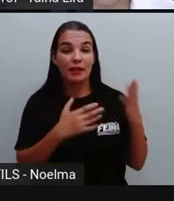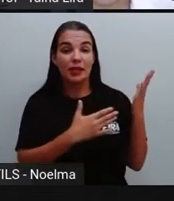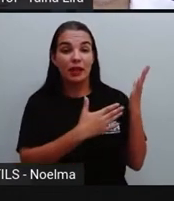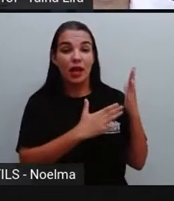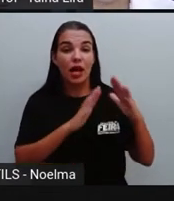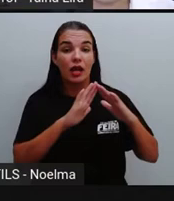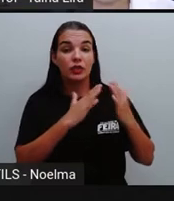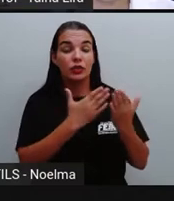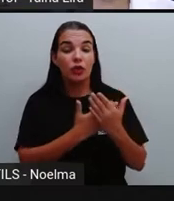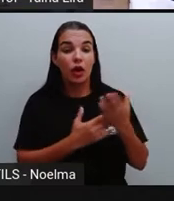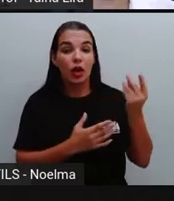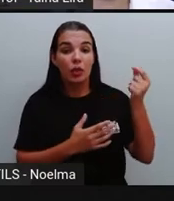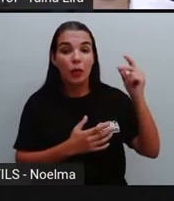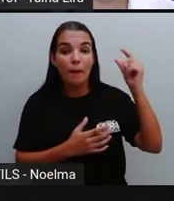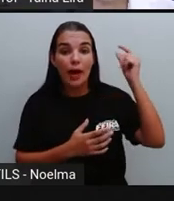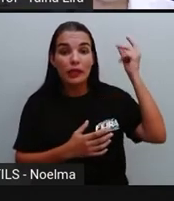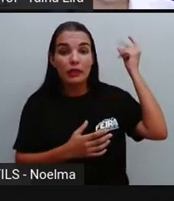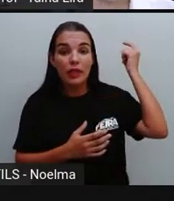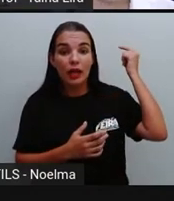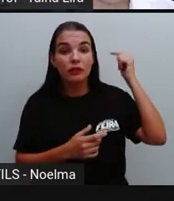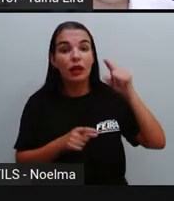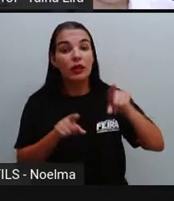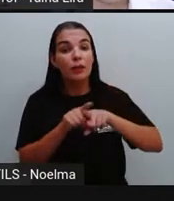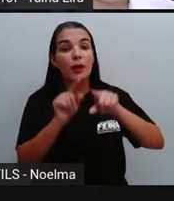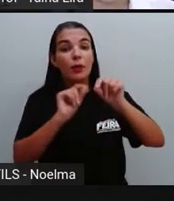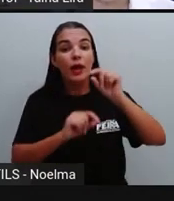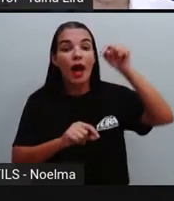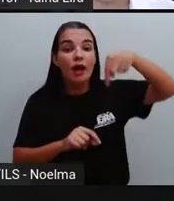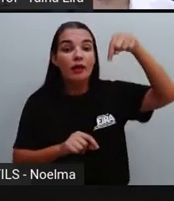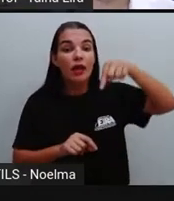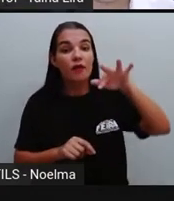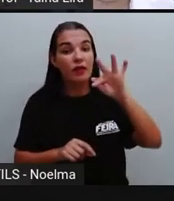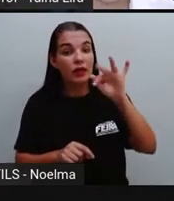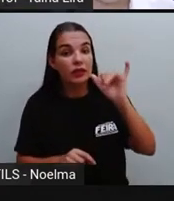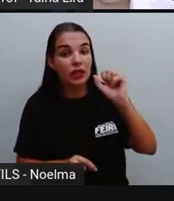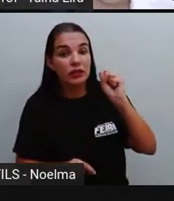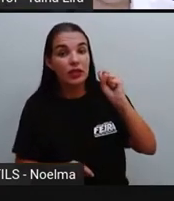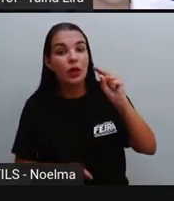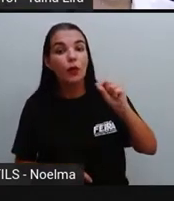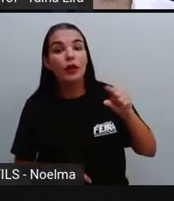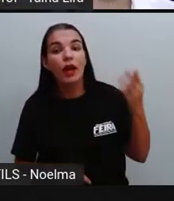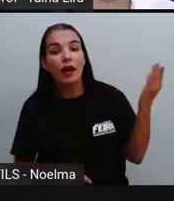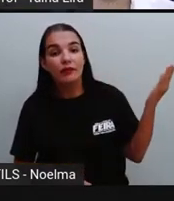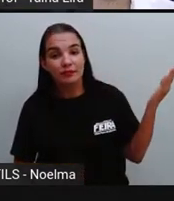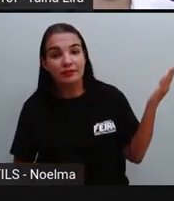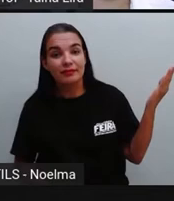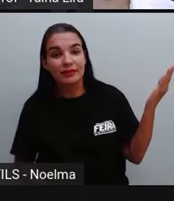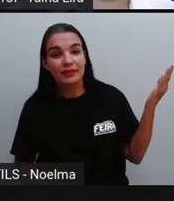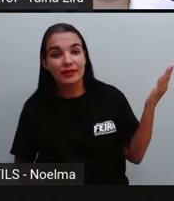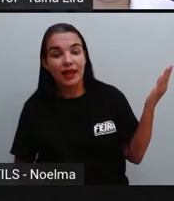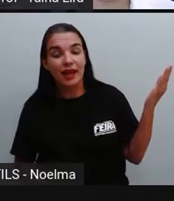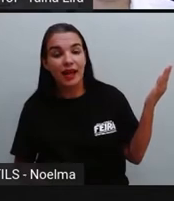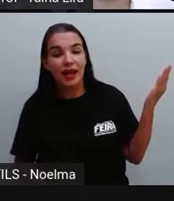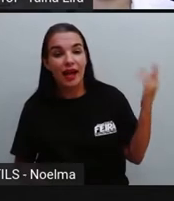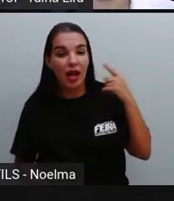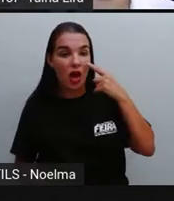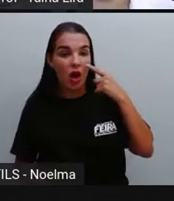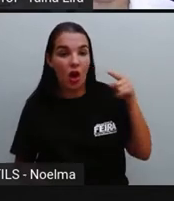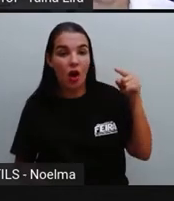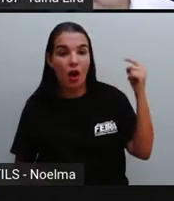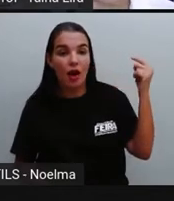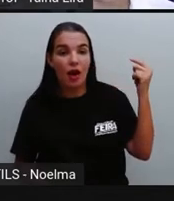Essa aqui é uma escola, inclusive daqui de Feira de Santana, tá? A escola de ontem, que era a escola aí